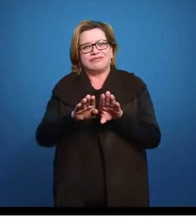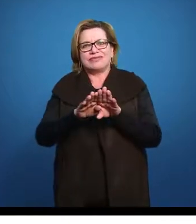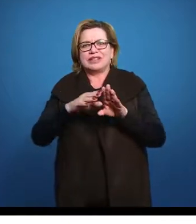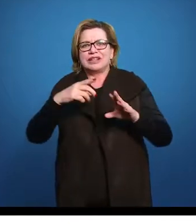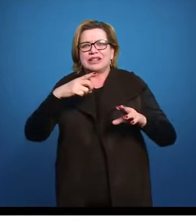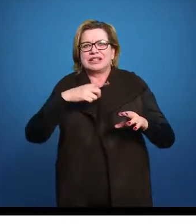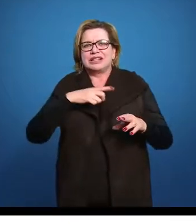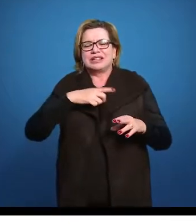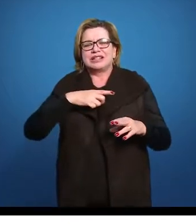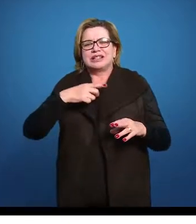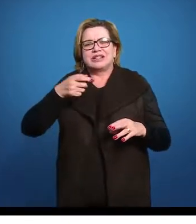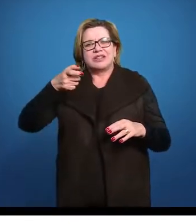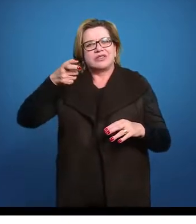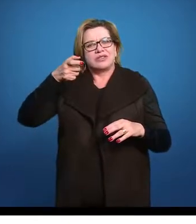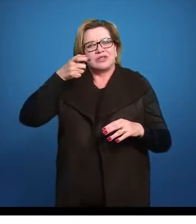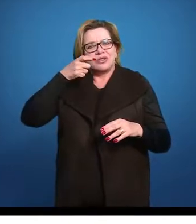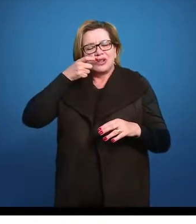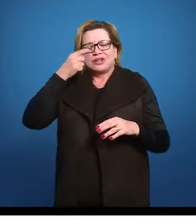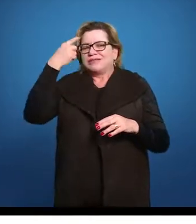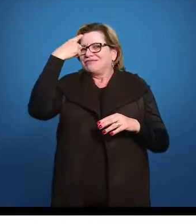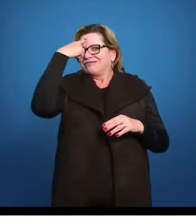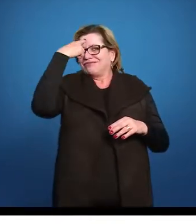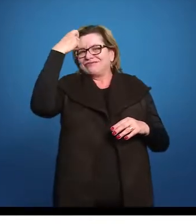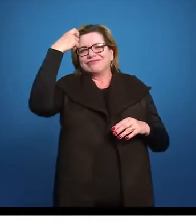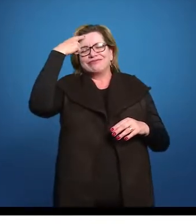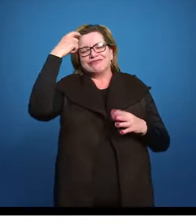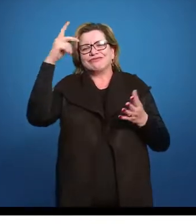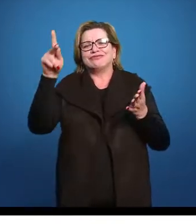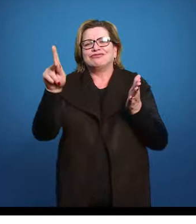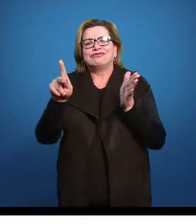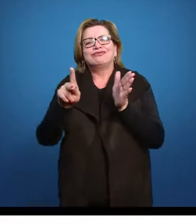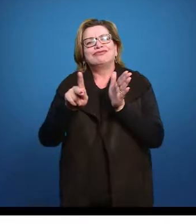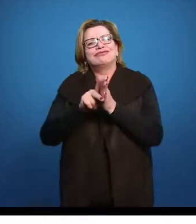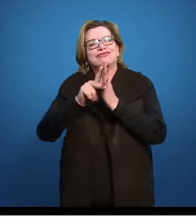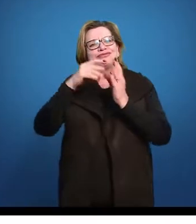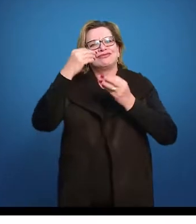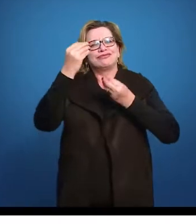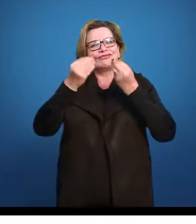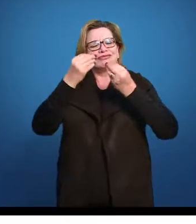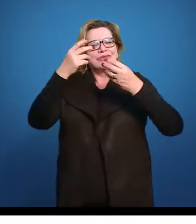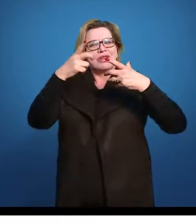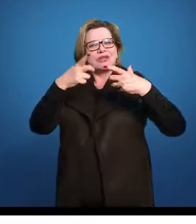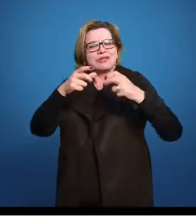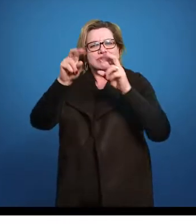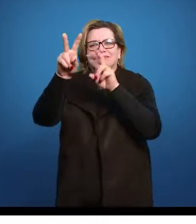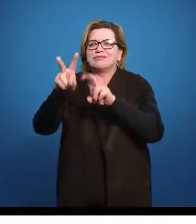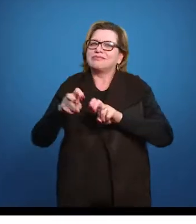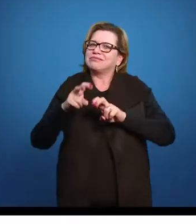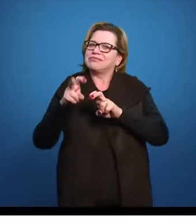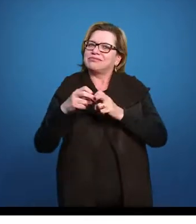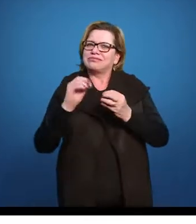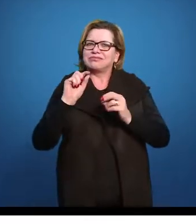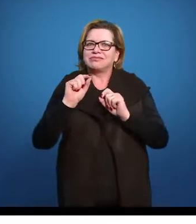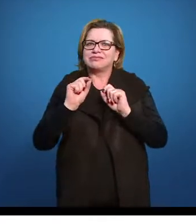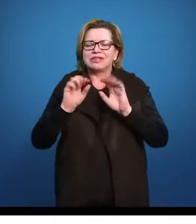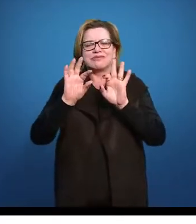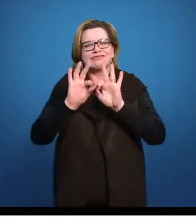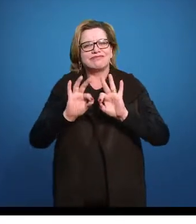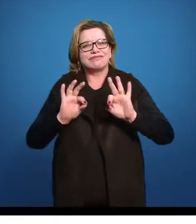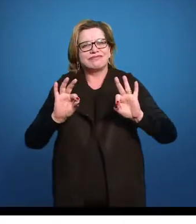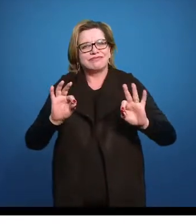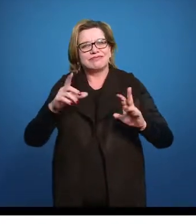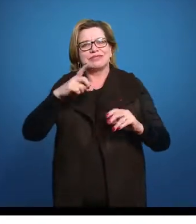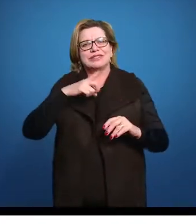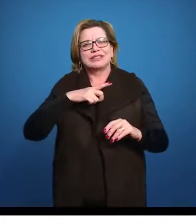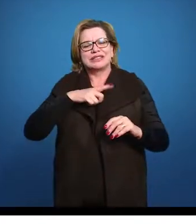gente tem sobre esse olhar idealizado, digamos assim, de um ambiente rural em que as coisas estão mais amenas, em que há